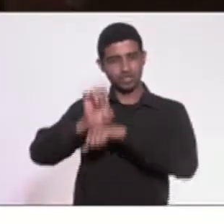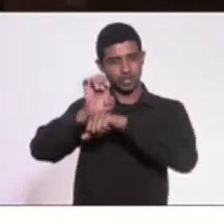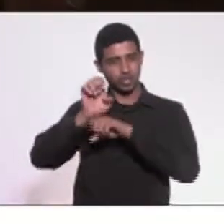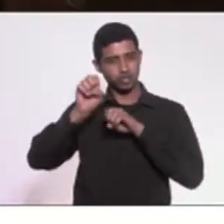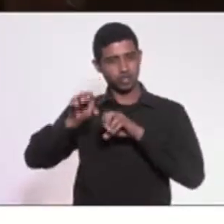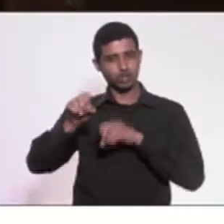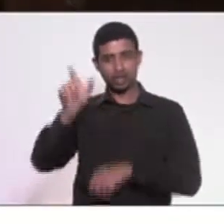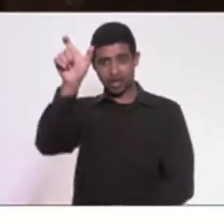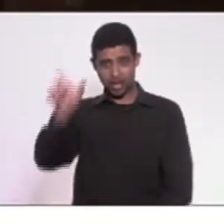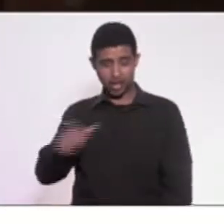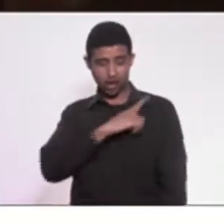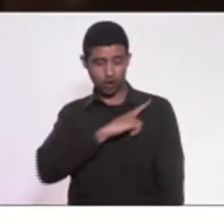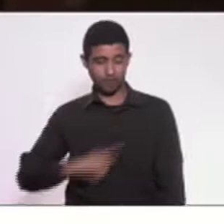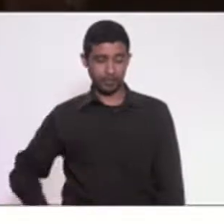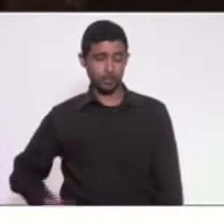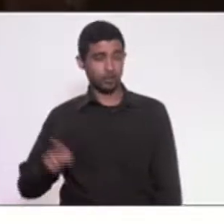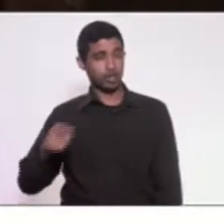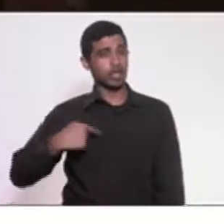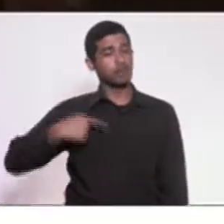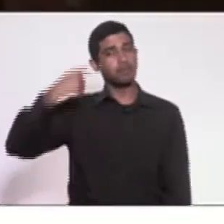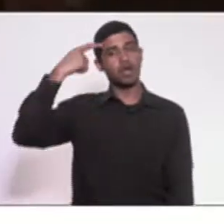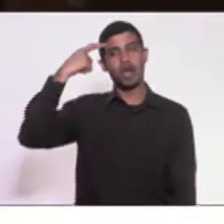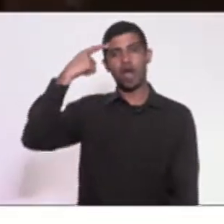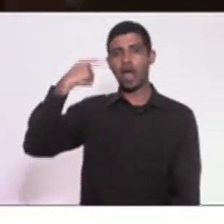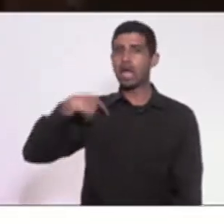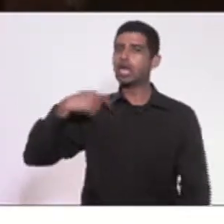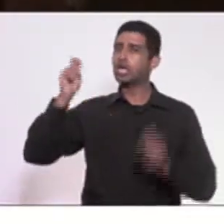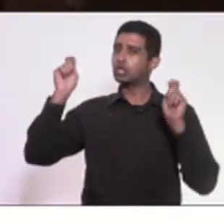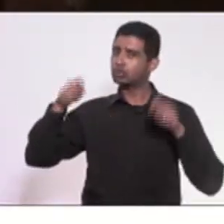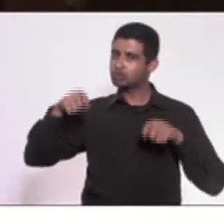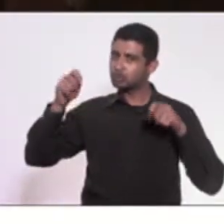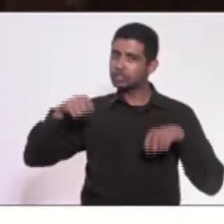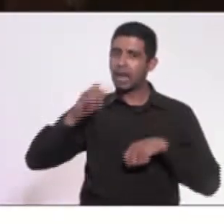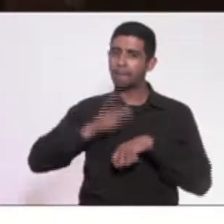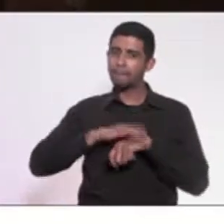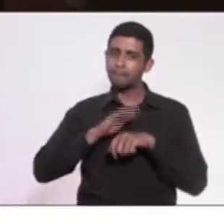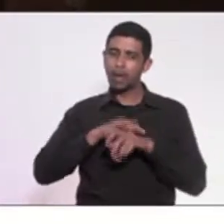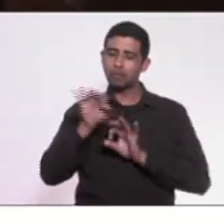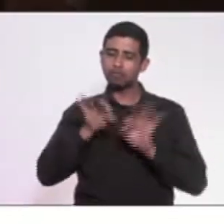o governador entendeu que também podia editar um decreto,